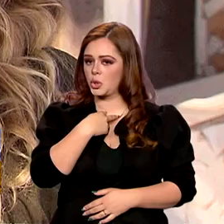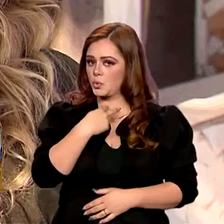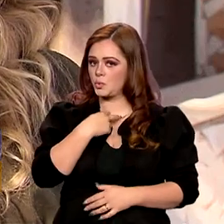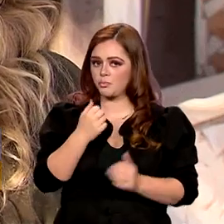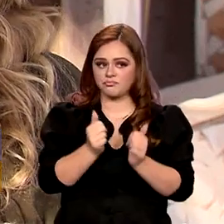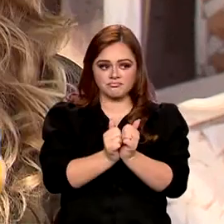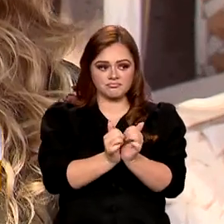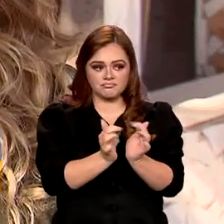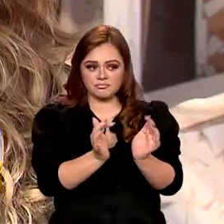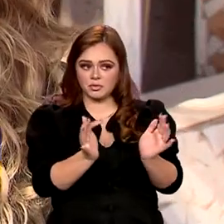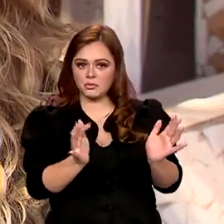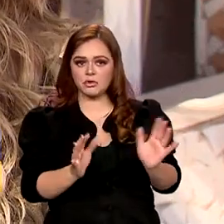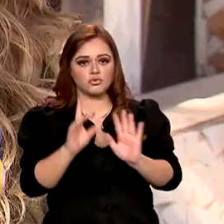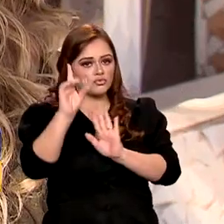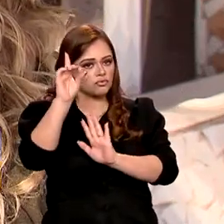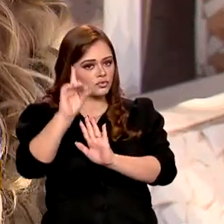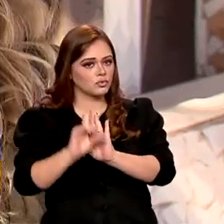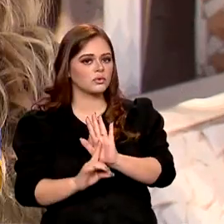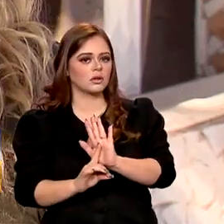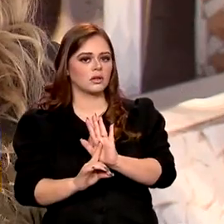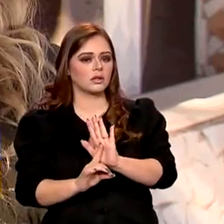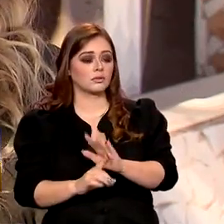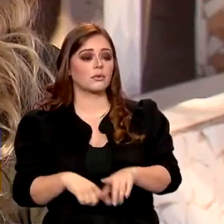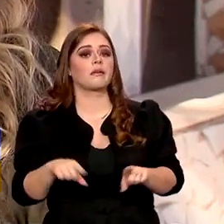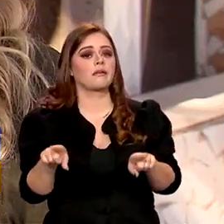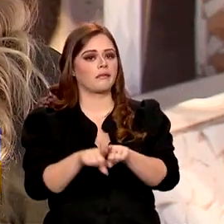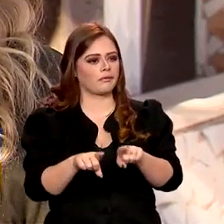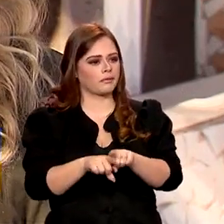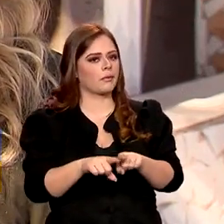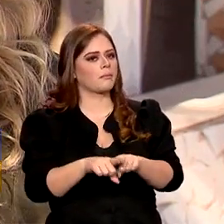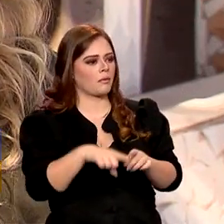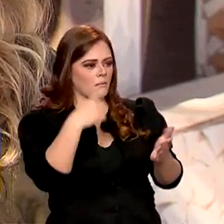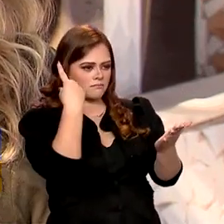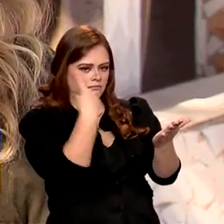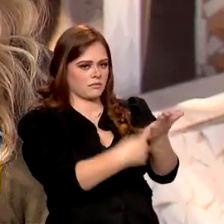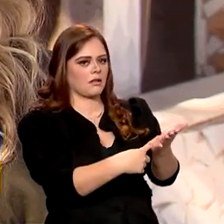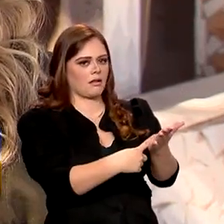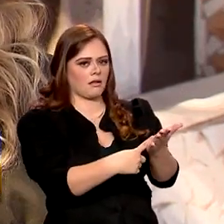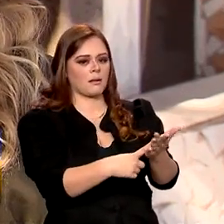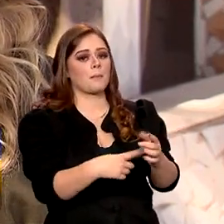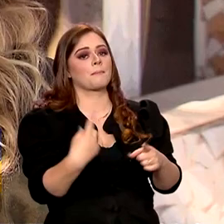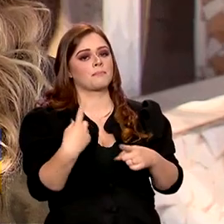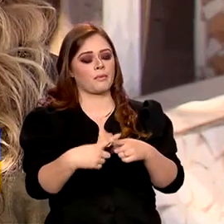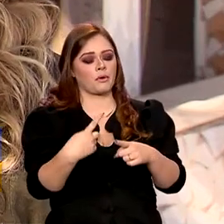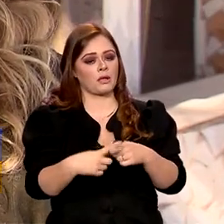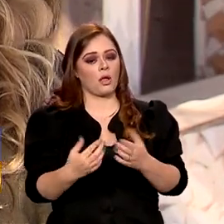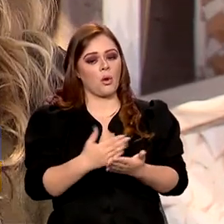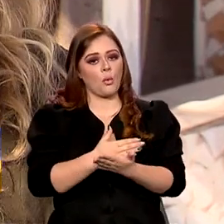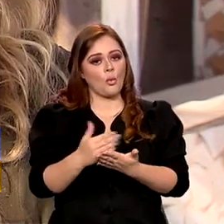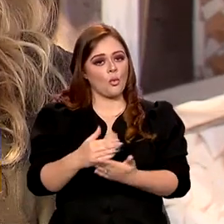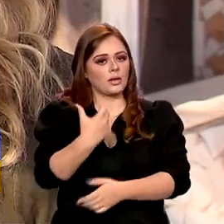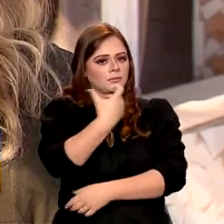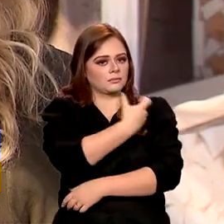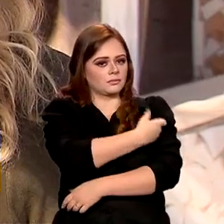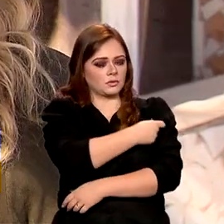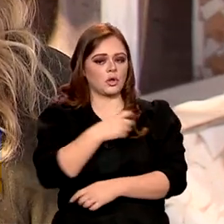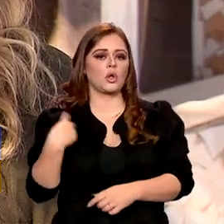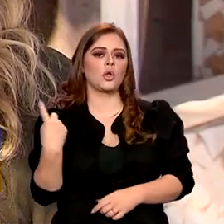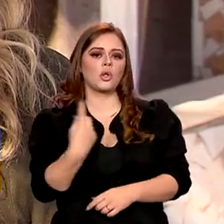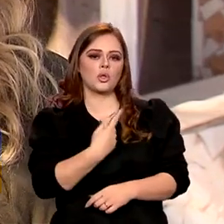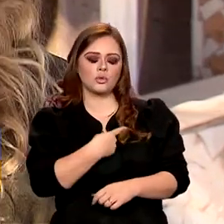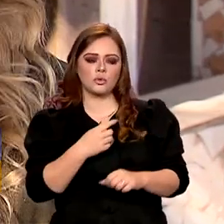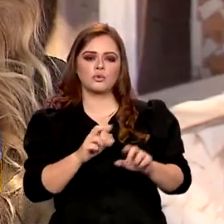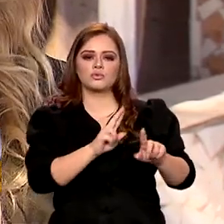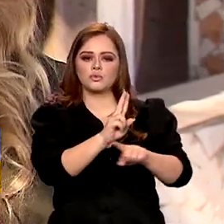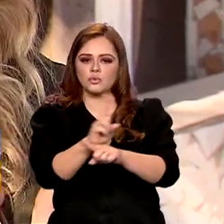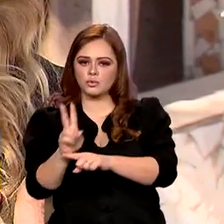desse direito e desse dever também, porque estando imunizados, nós protegemos quem está do